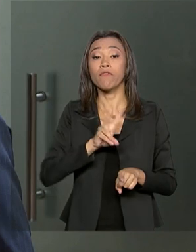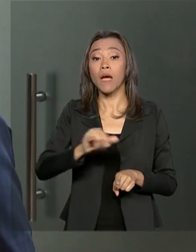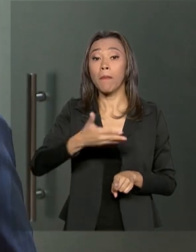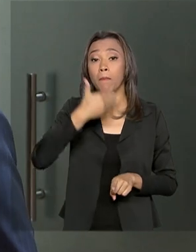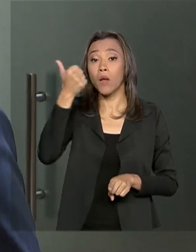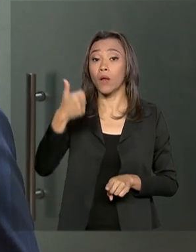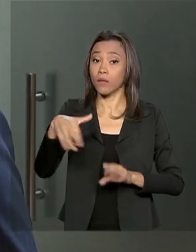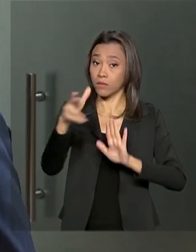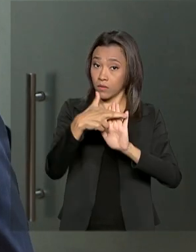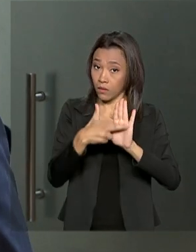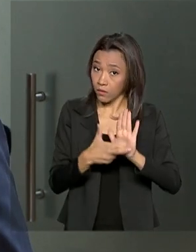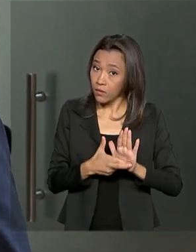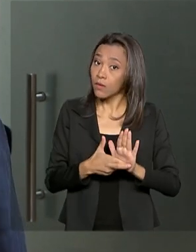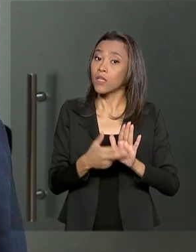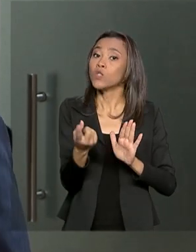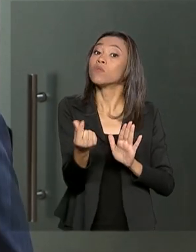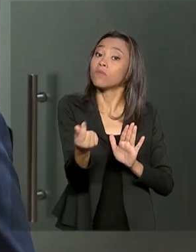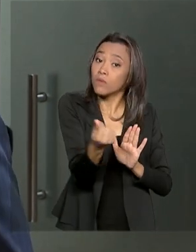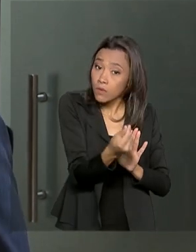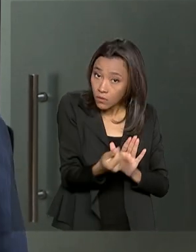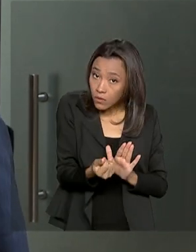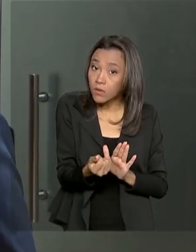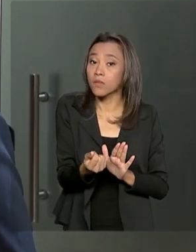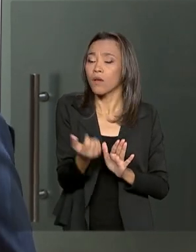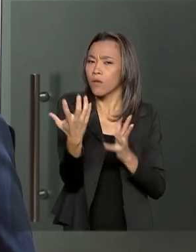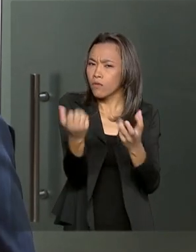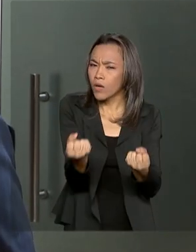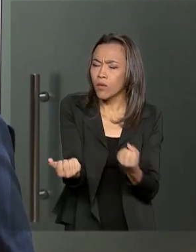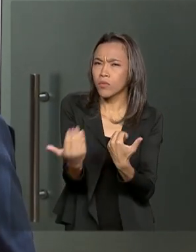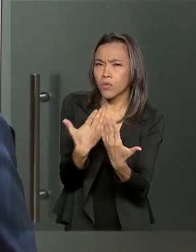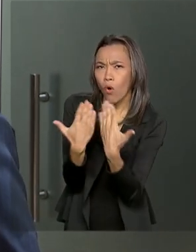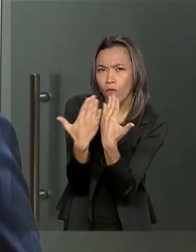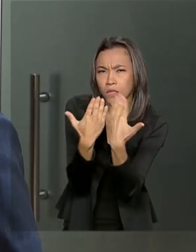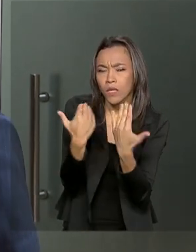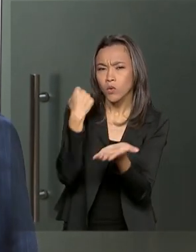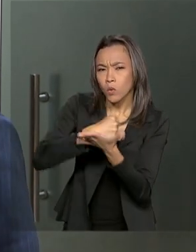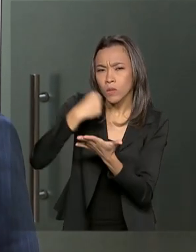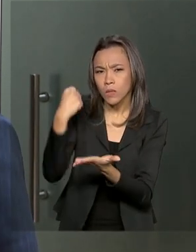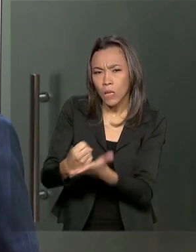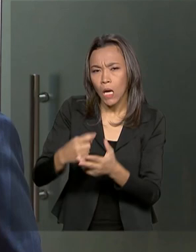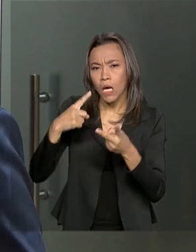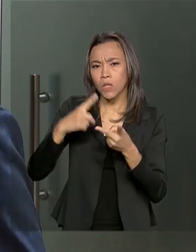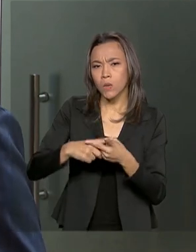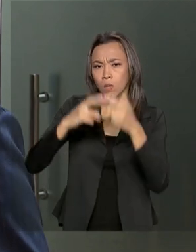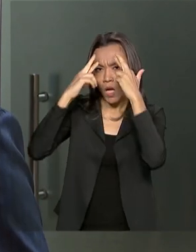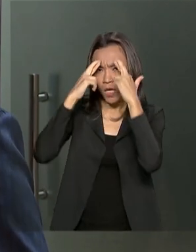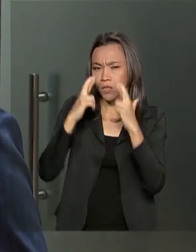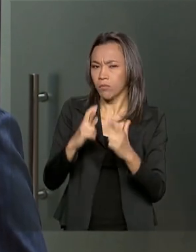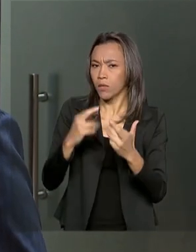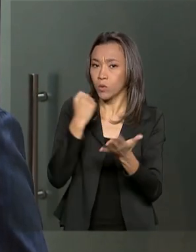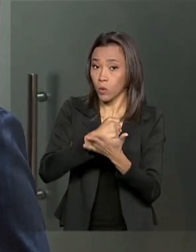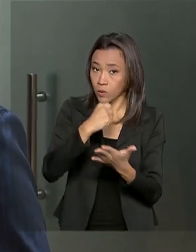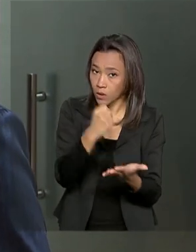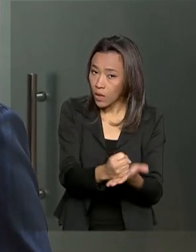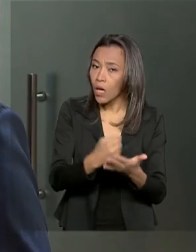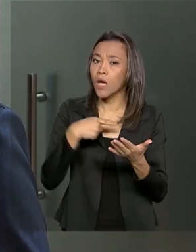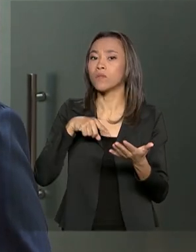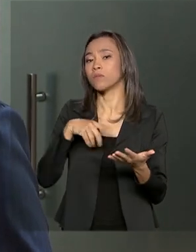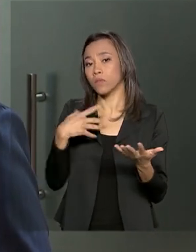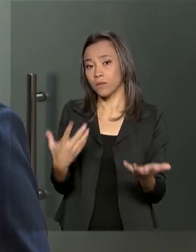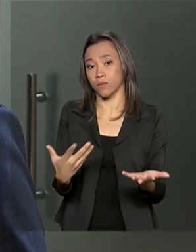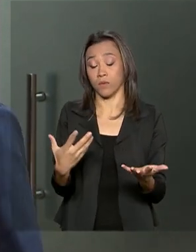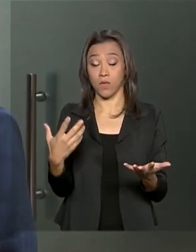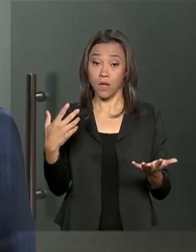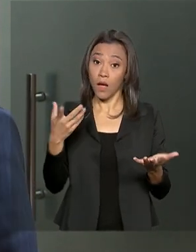econômicos. A gente vai discutir reequilíbrios econômicos financeiros de contrato, cumprimento dos contratos em outras bases. Então, é